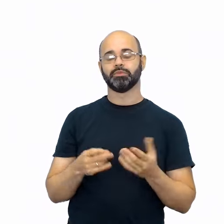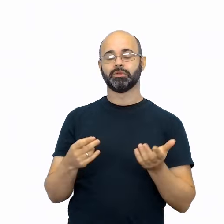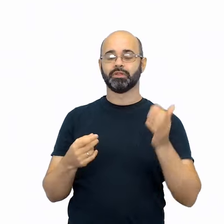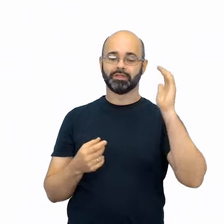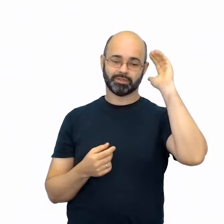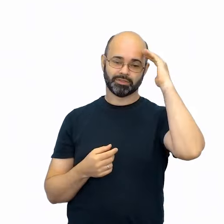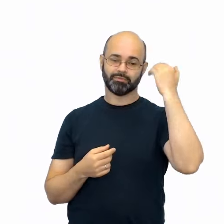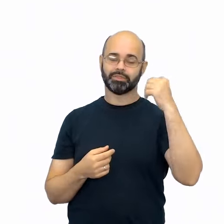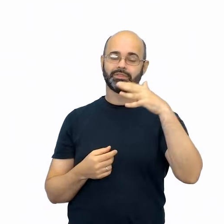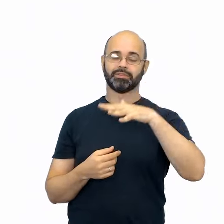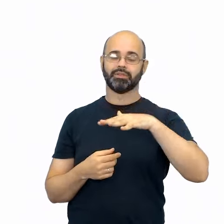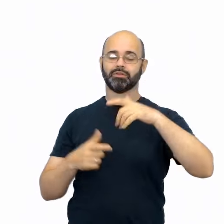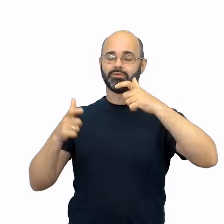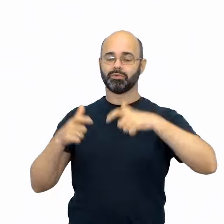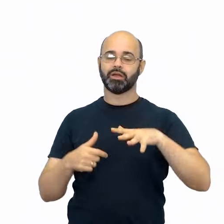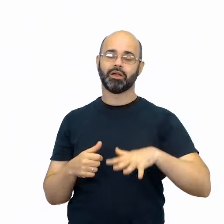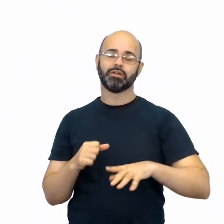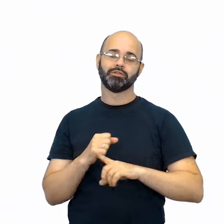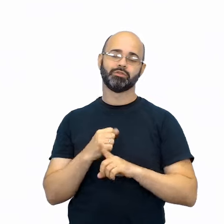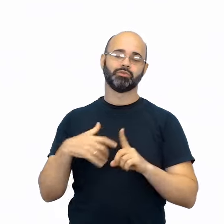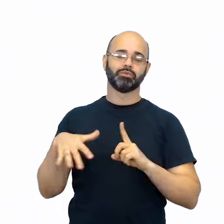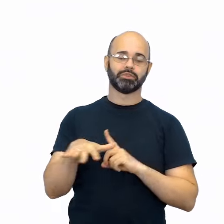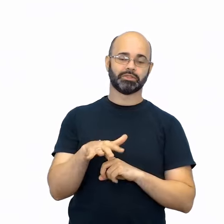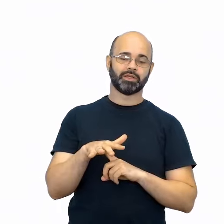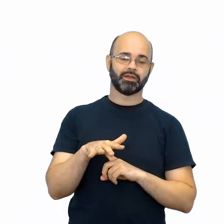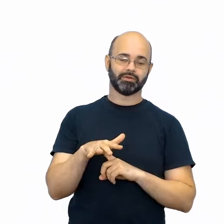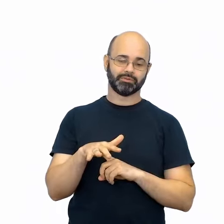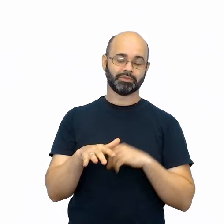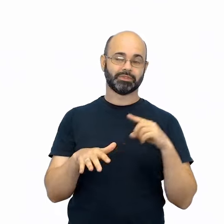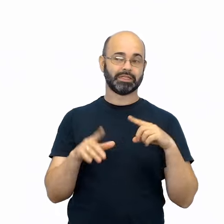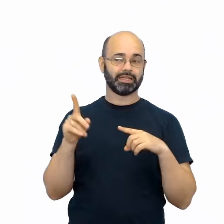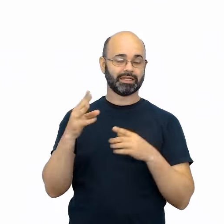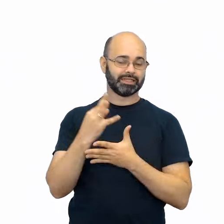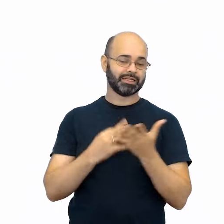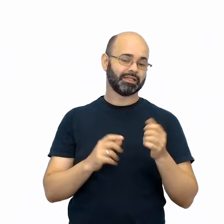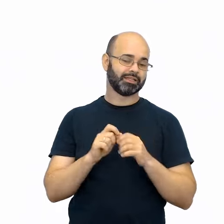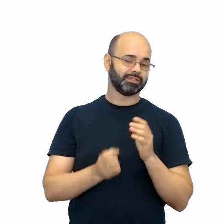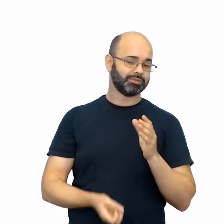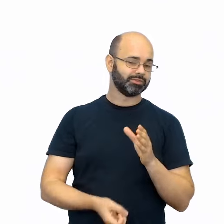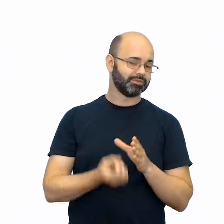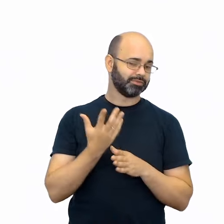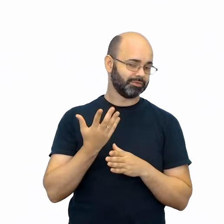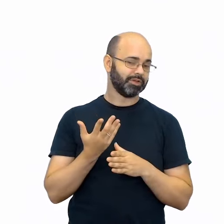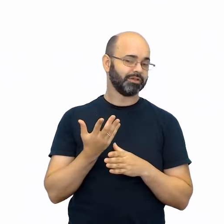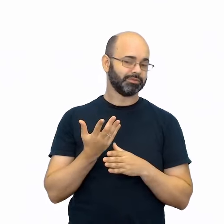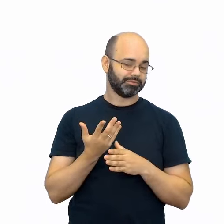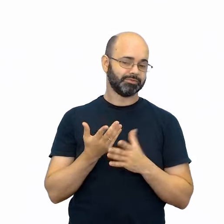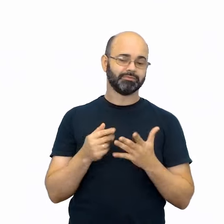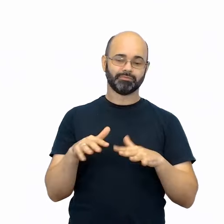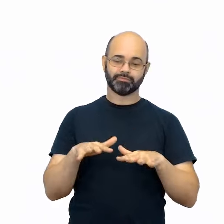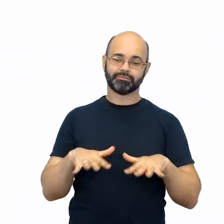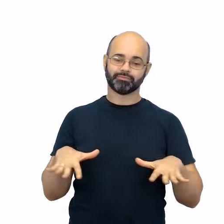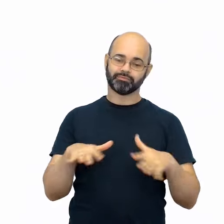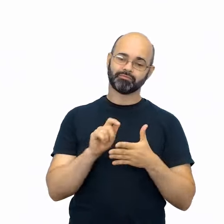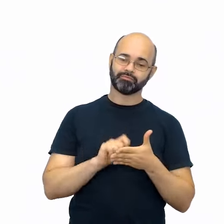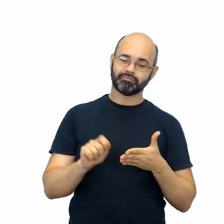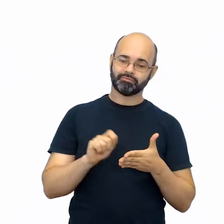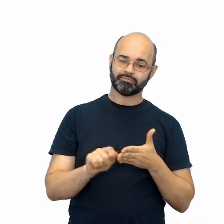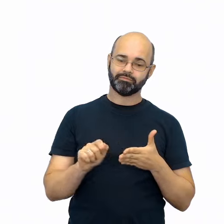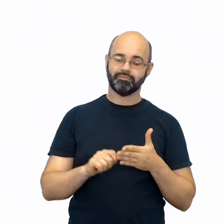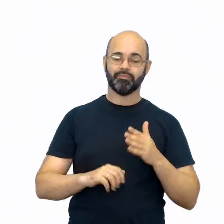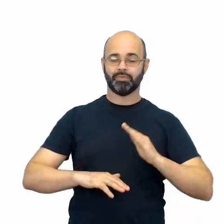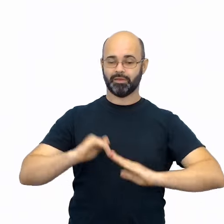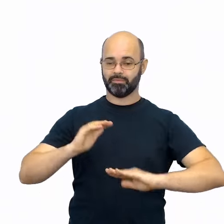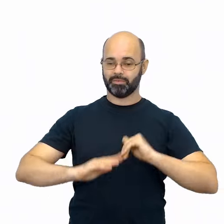lugar social, a partir do qual ele está produzindo um texto dentro de um determinado campo. No campo das